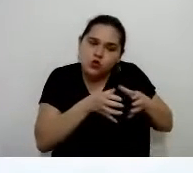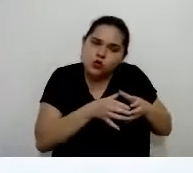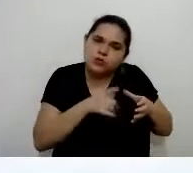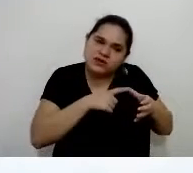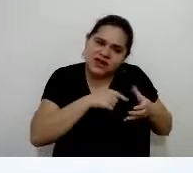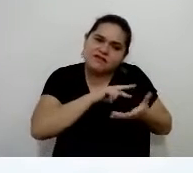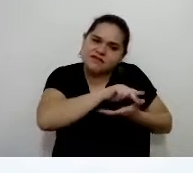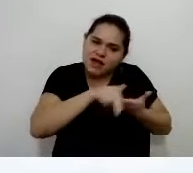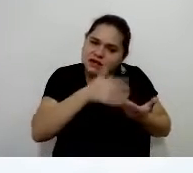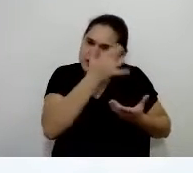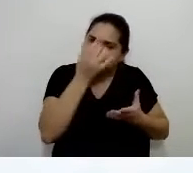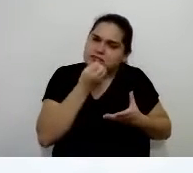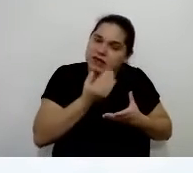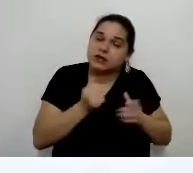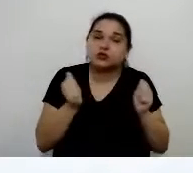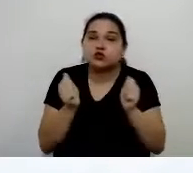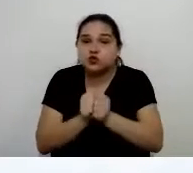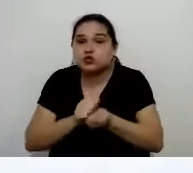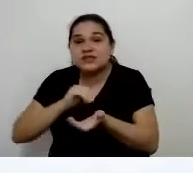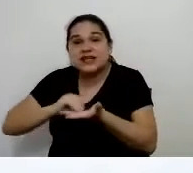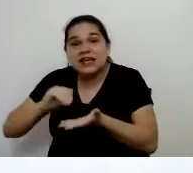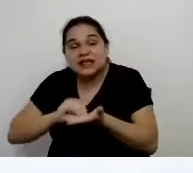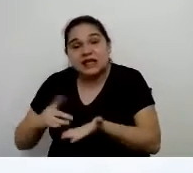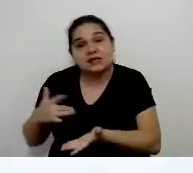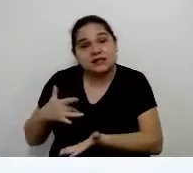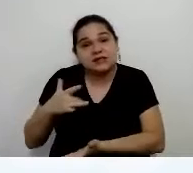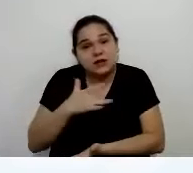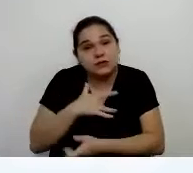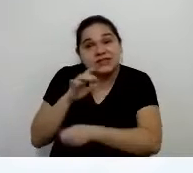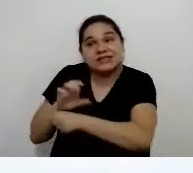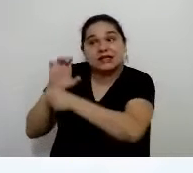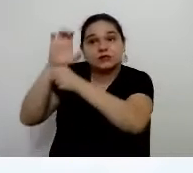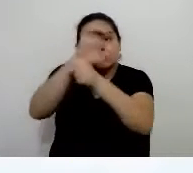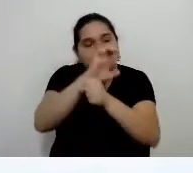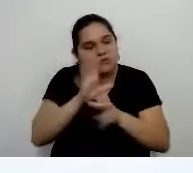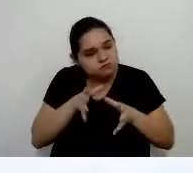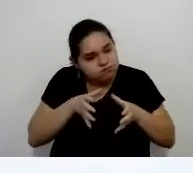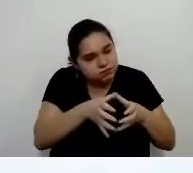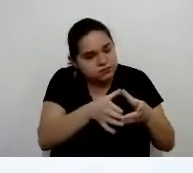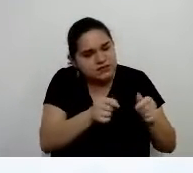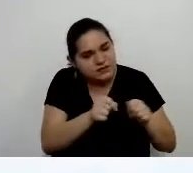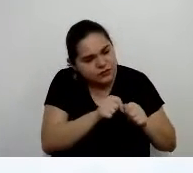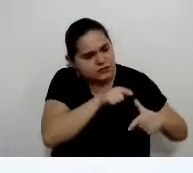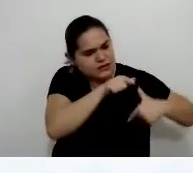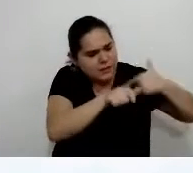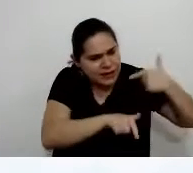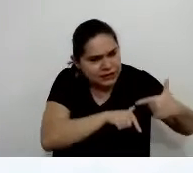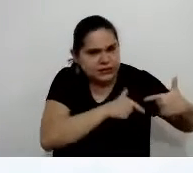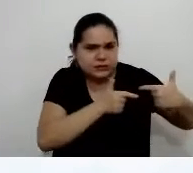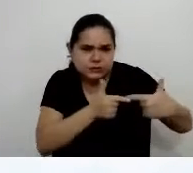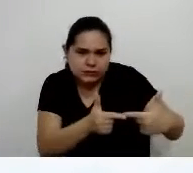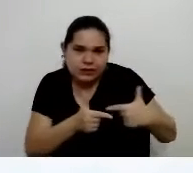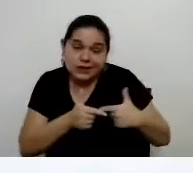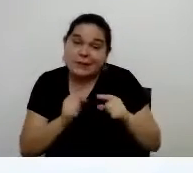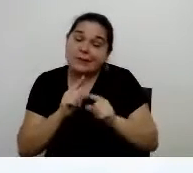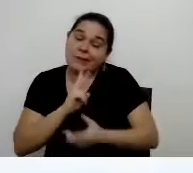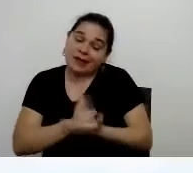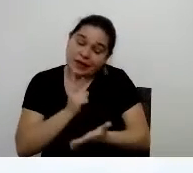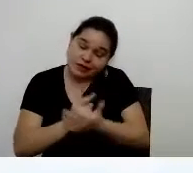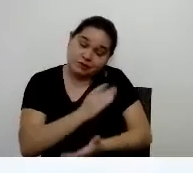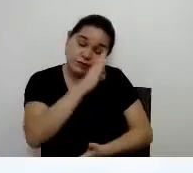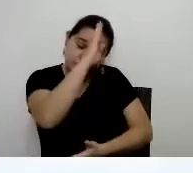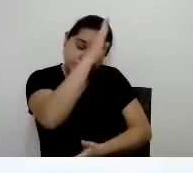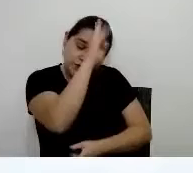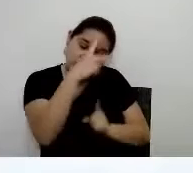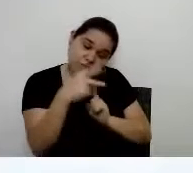com os secretários estaduais de saúde, ou seja, com as secretarias estaduais de saúde, eles foram trabalhando, apesar do boicote novo, mas eles foram